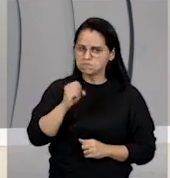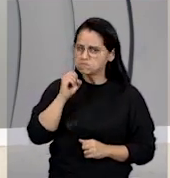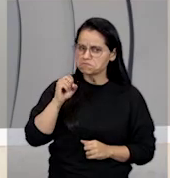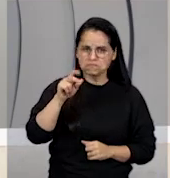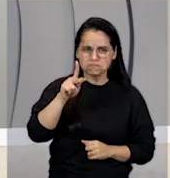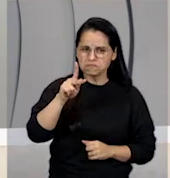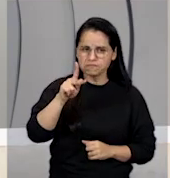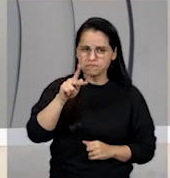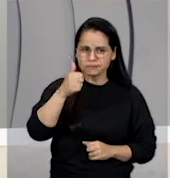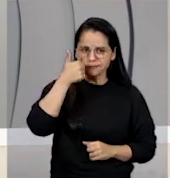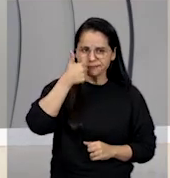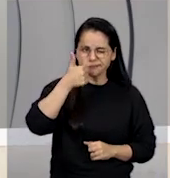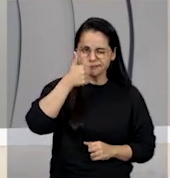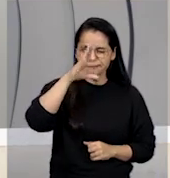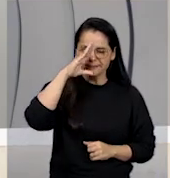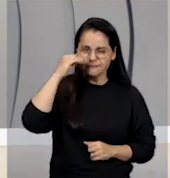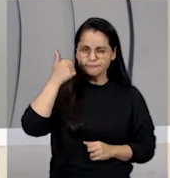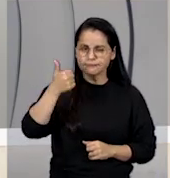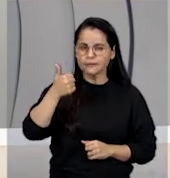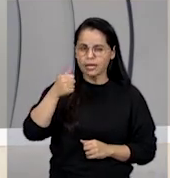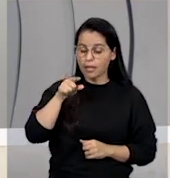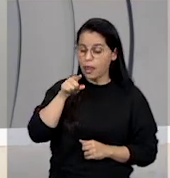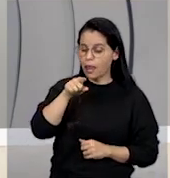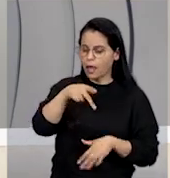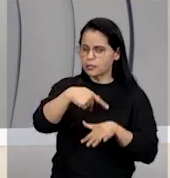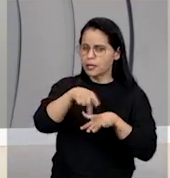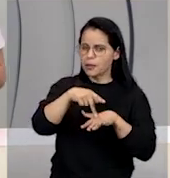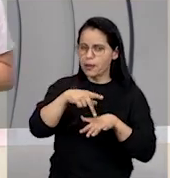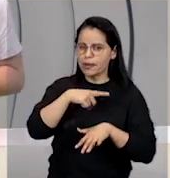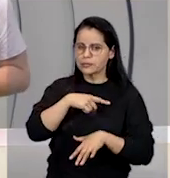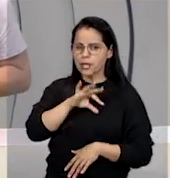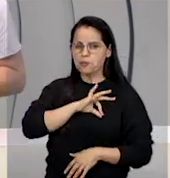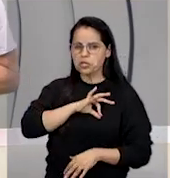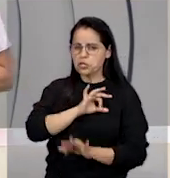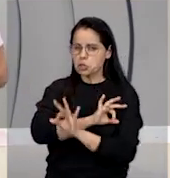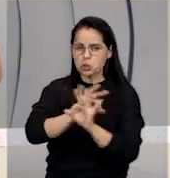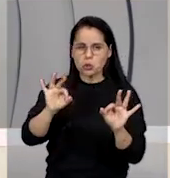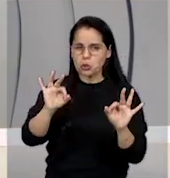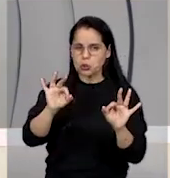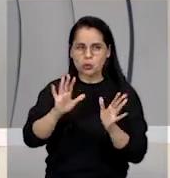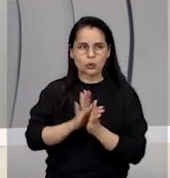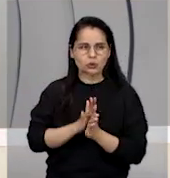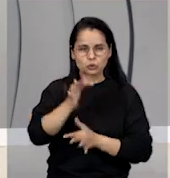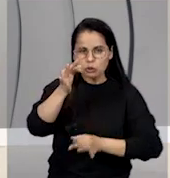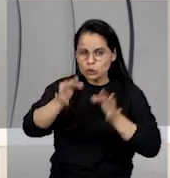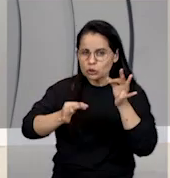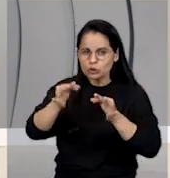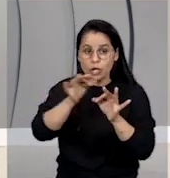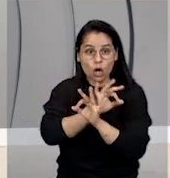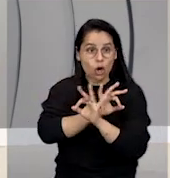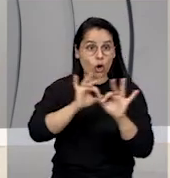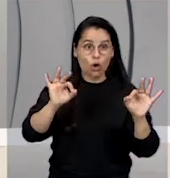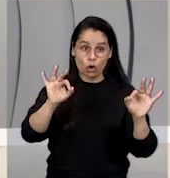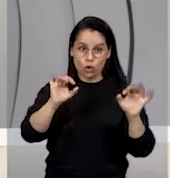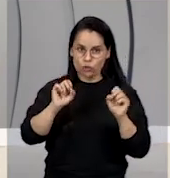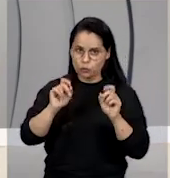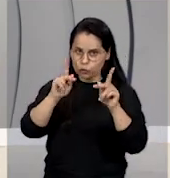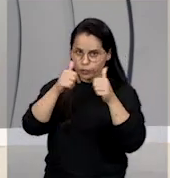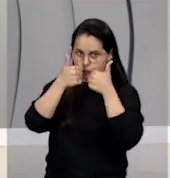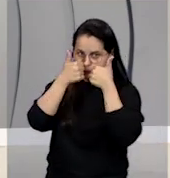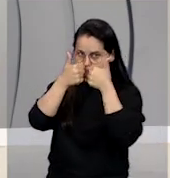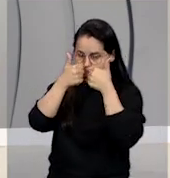maneira ok. Olha lá, naquele lugar, lá naquele país, a polícia funciona direitinho, a justiça funciona direitinho.